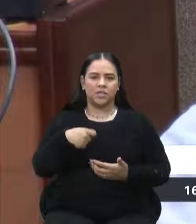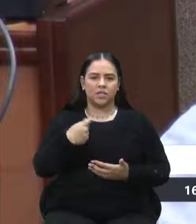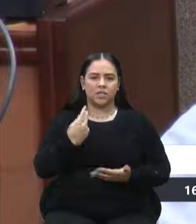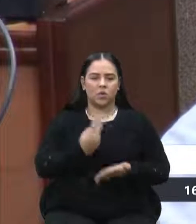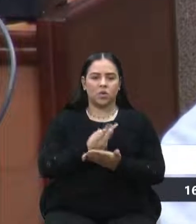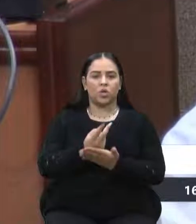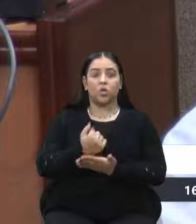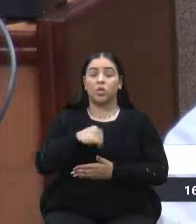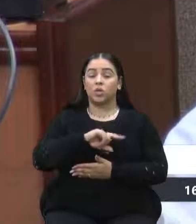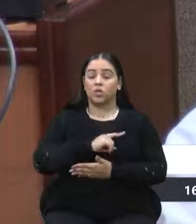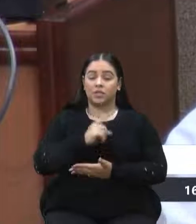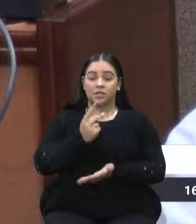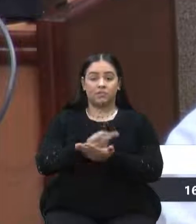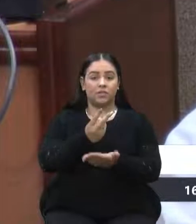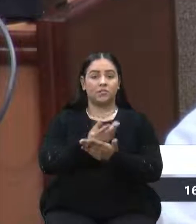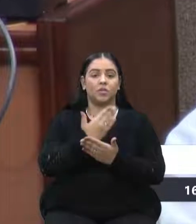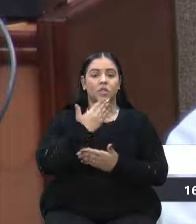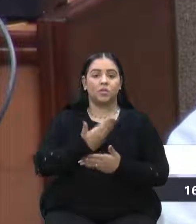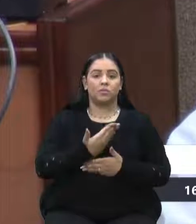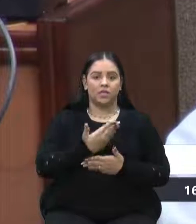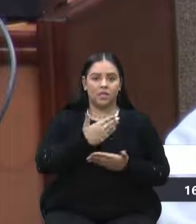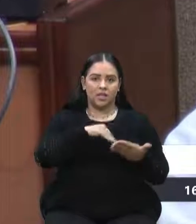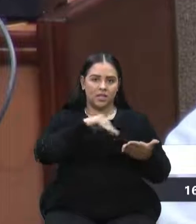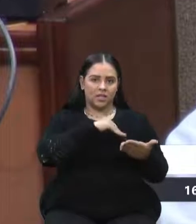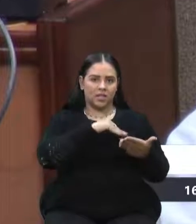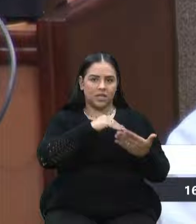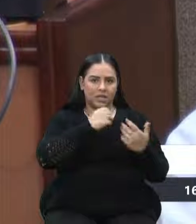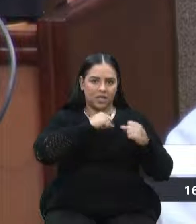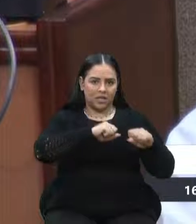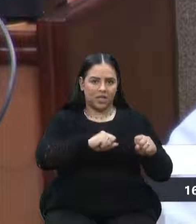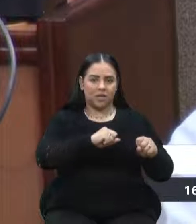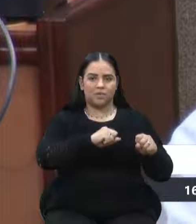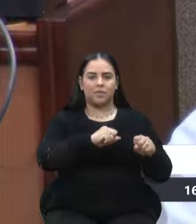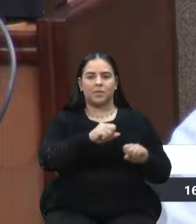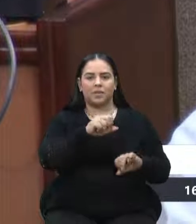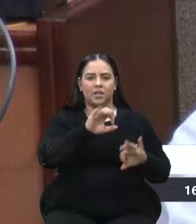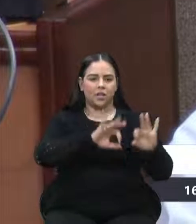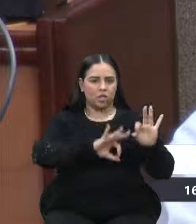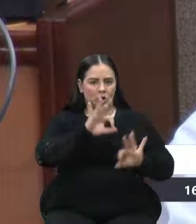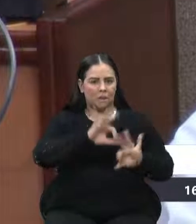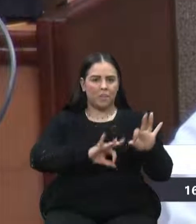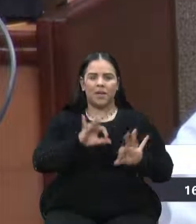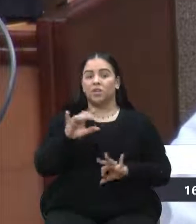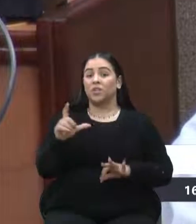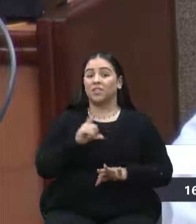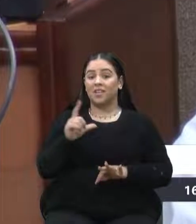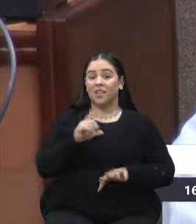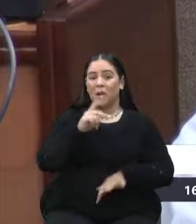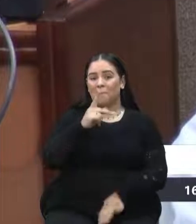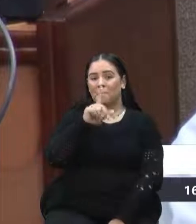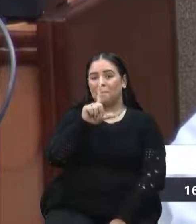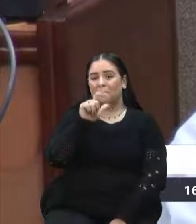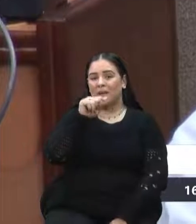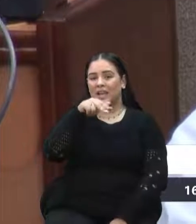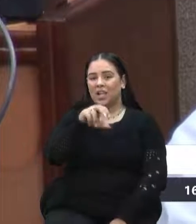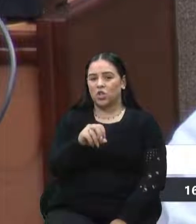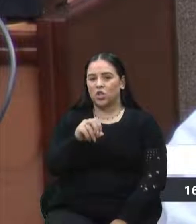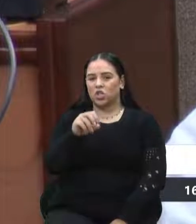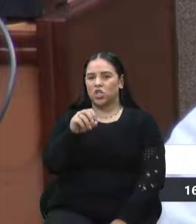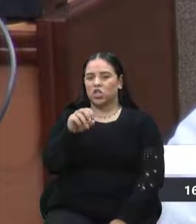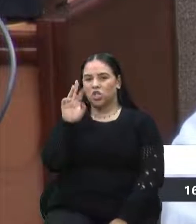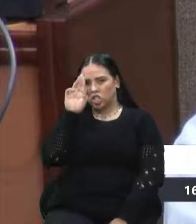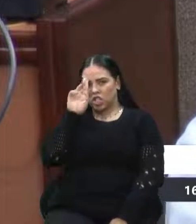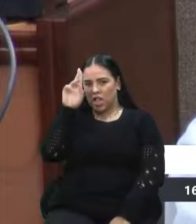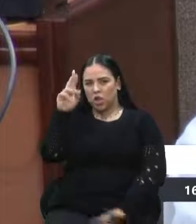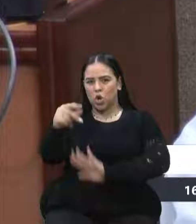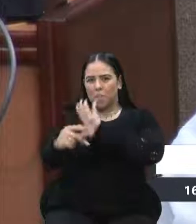Nós temos cobrado a Secretaria do Planejamento, com indicações, com reuniões, plano diretor da área do entorno do aeroporto. E a